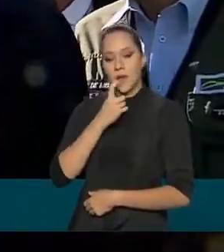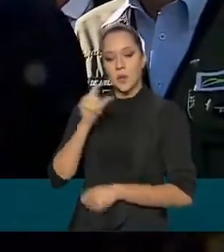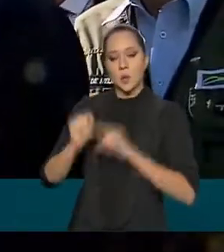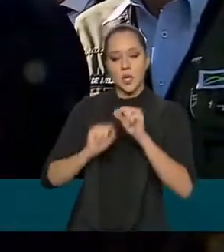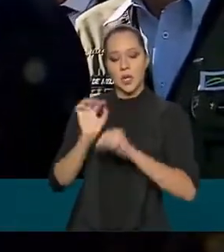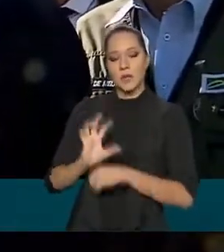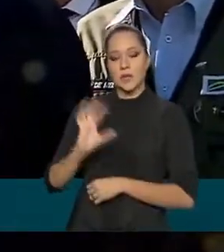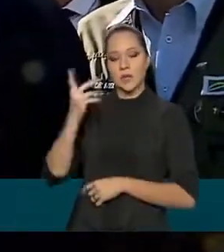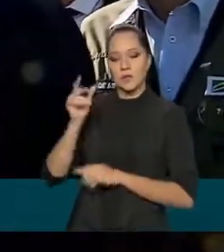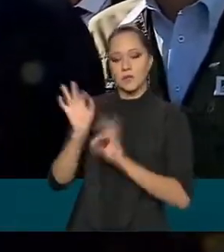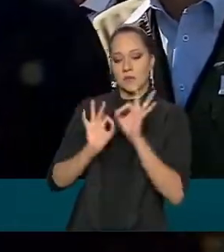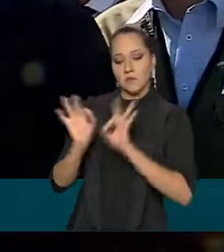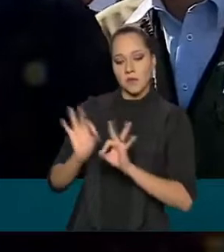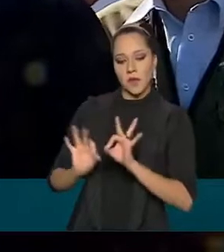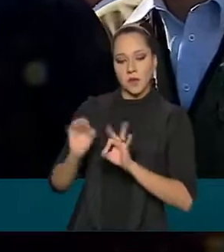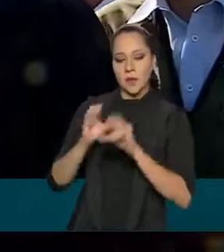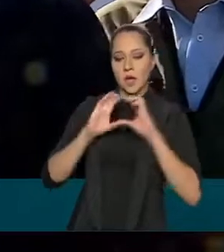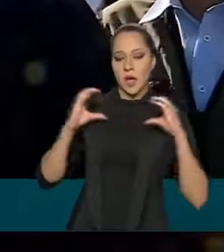Condá.